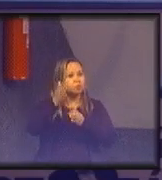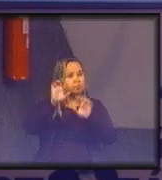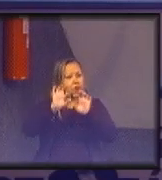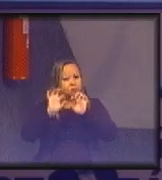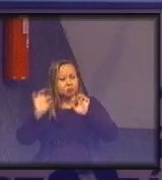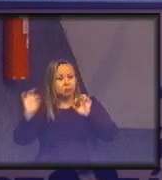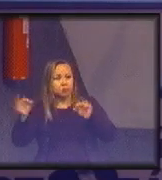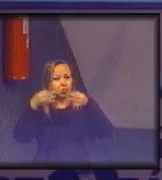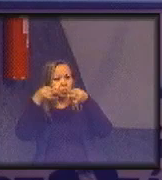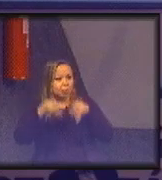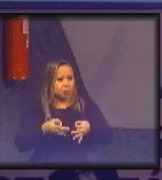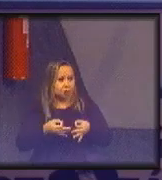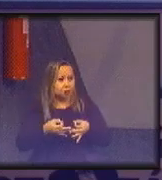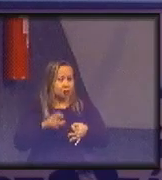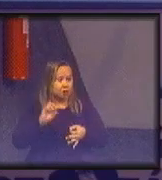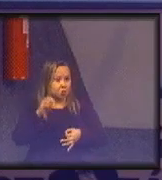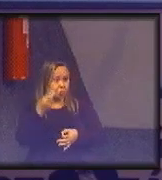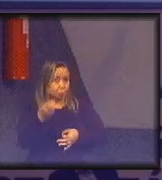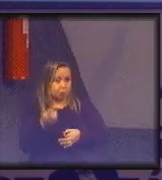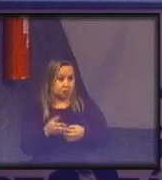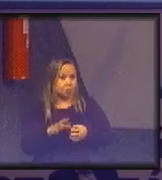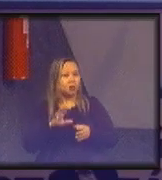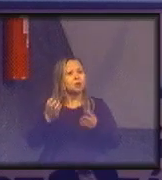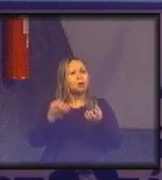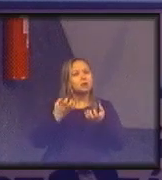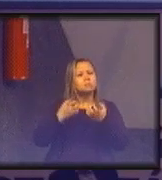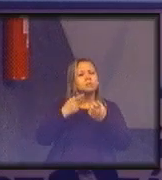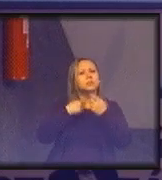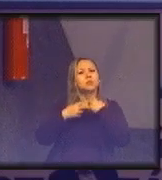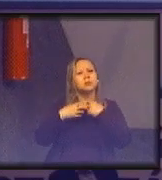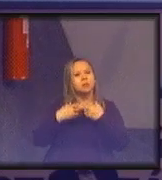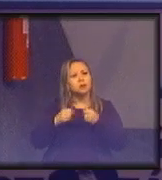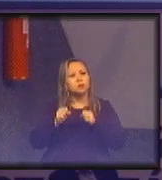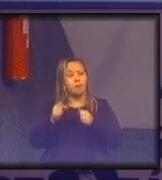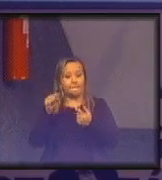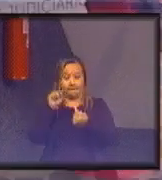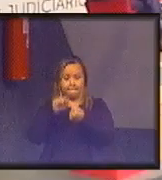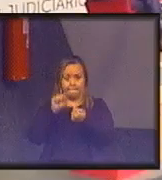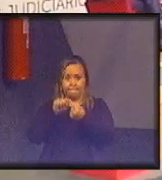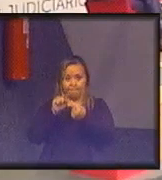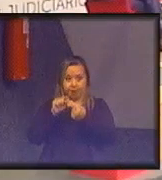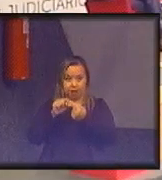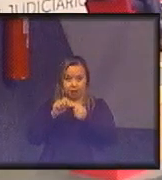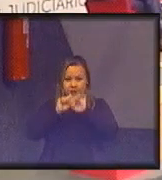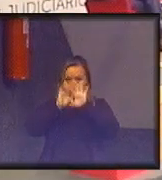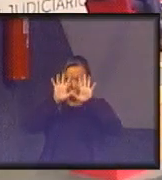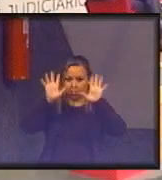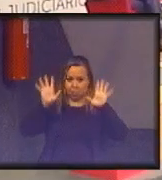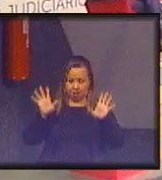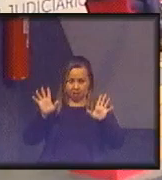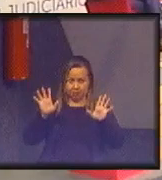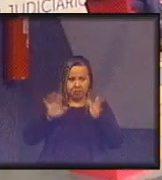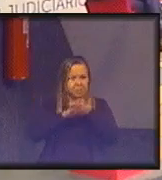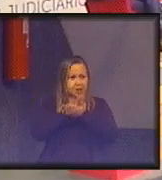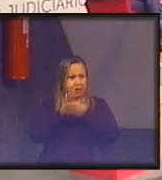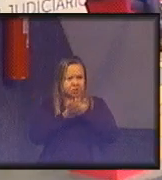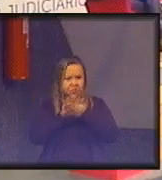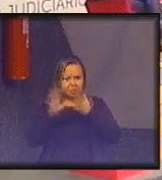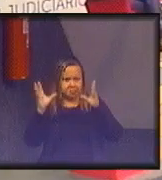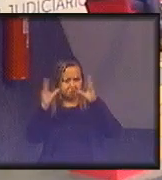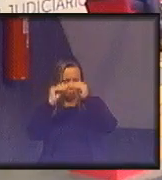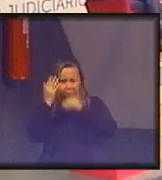seja em busca de metas claras e anambíguas ou seja sem ambiguidade